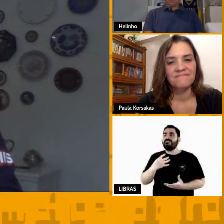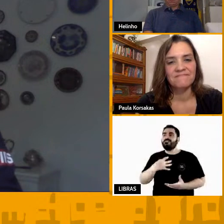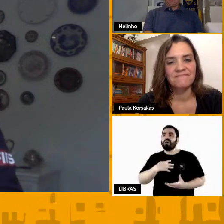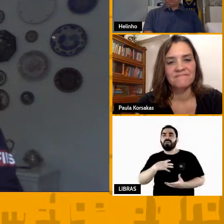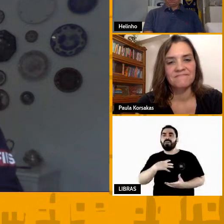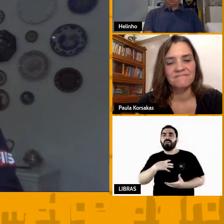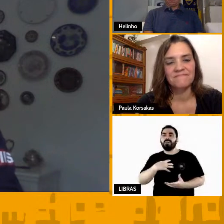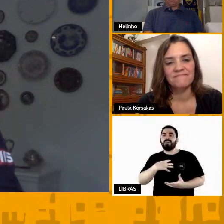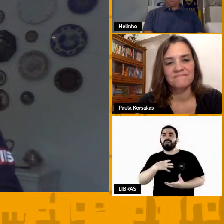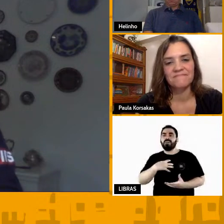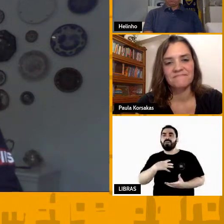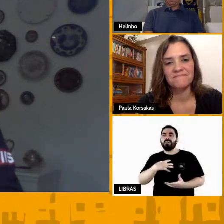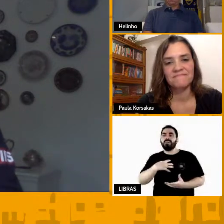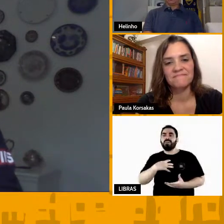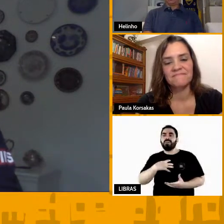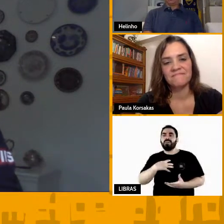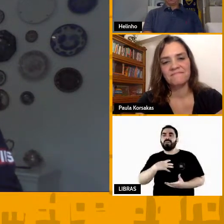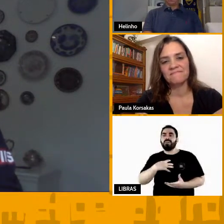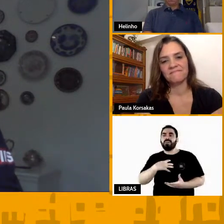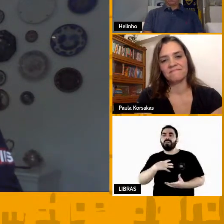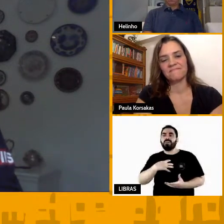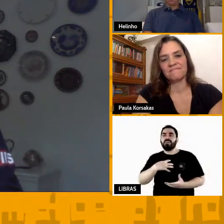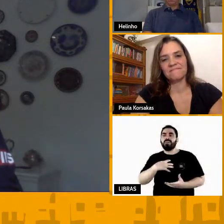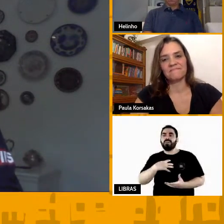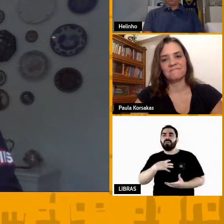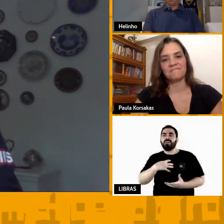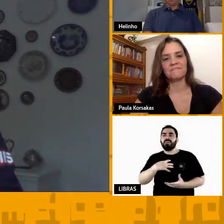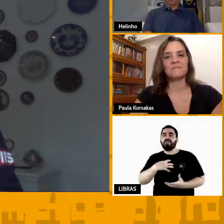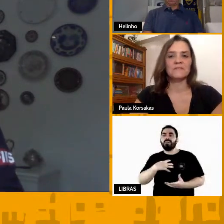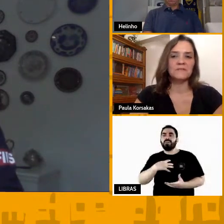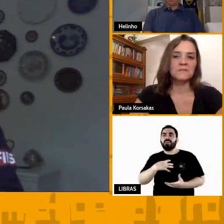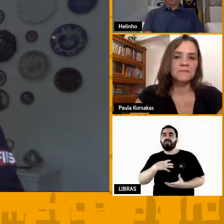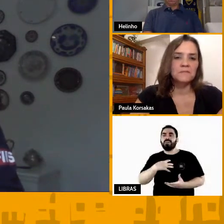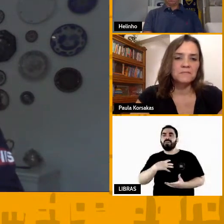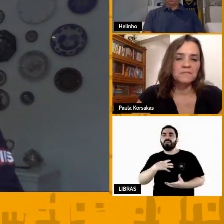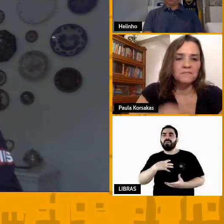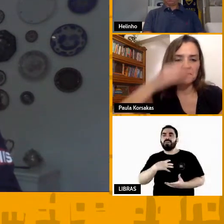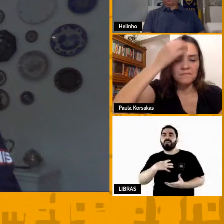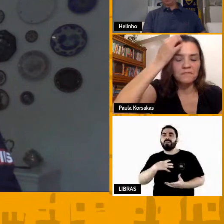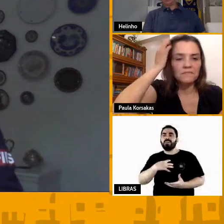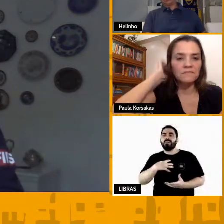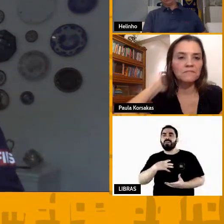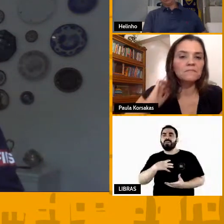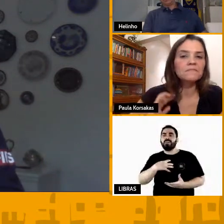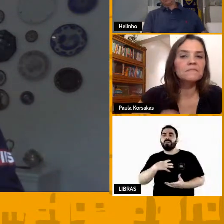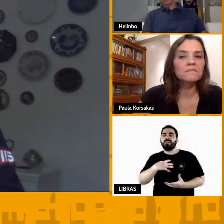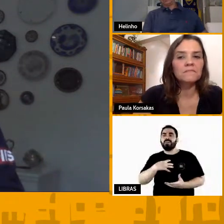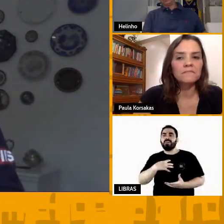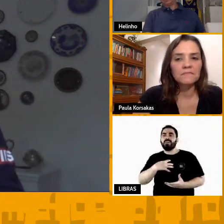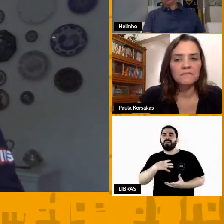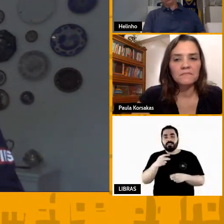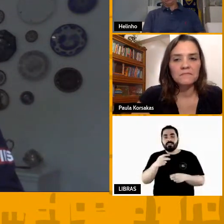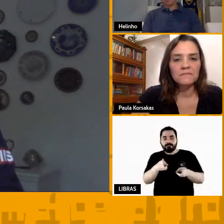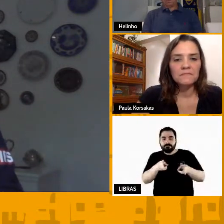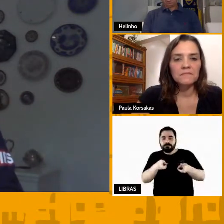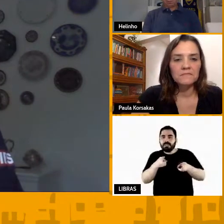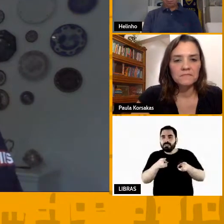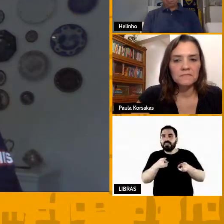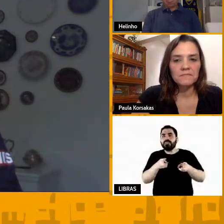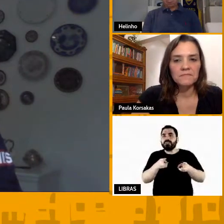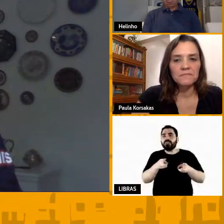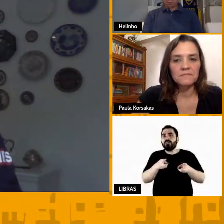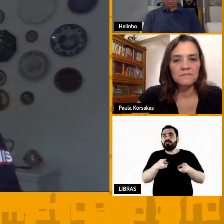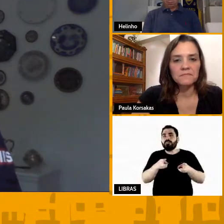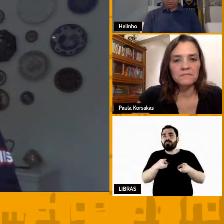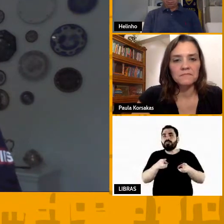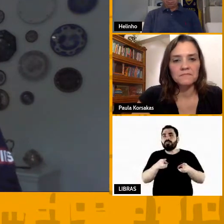você, você citou aí, é a percepção de uma reação, se a pessoa está entendendo ou não, se ela